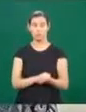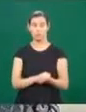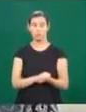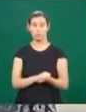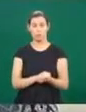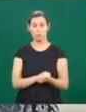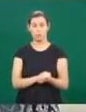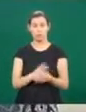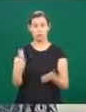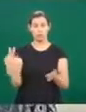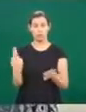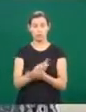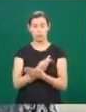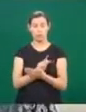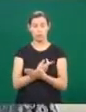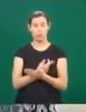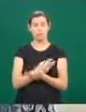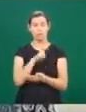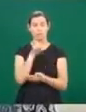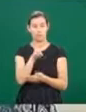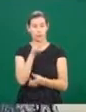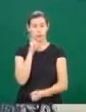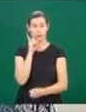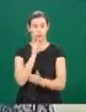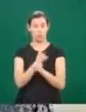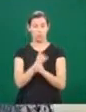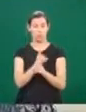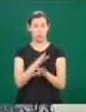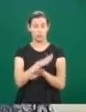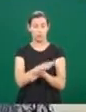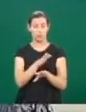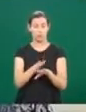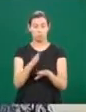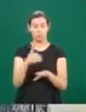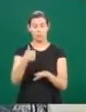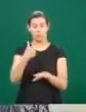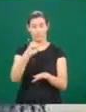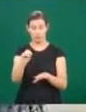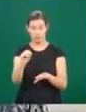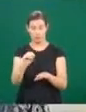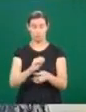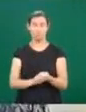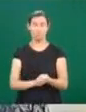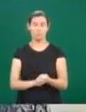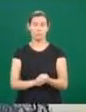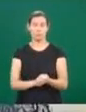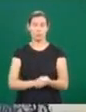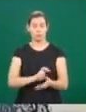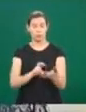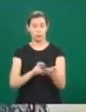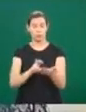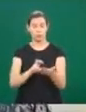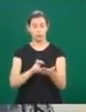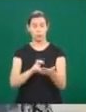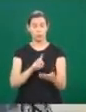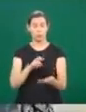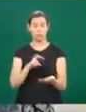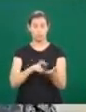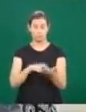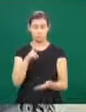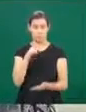vai acontecer em cinco encontros divididos em dez módulos. Cada encontro nós temos dois módulos, um no período da manhã e um no período da tarde.